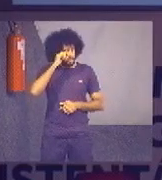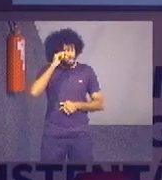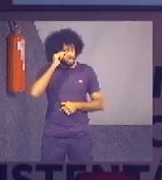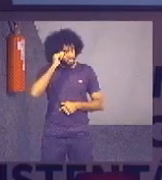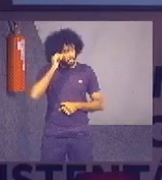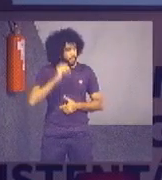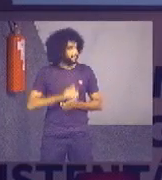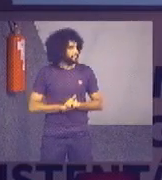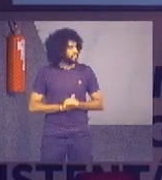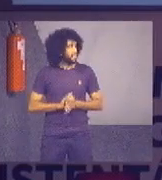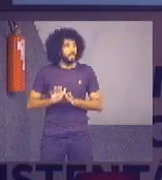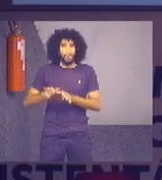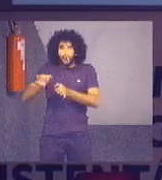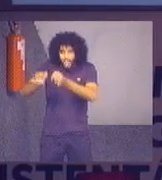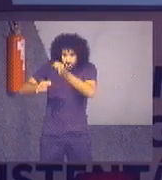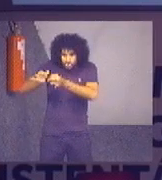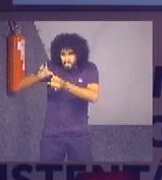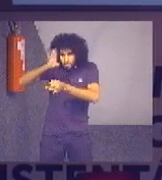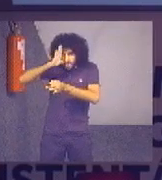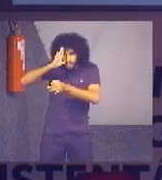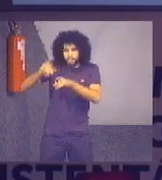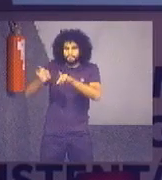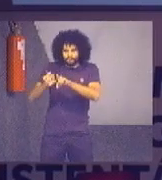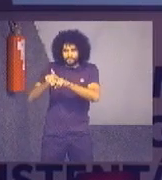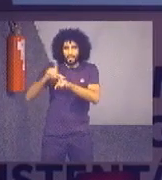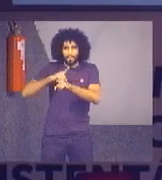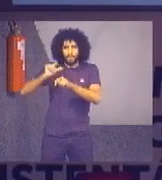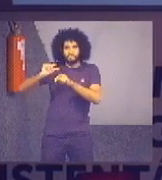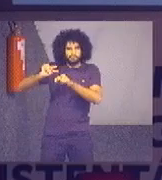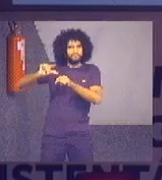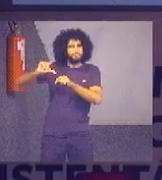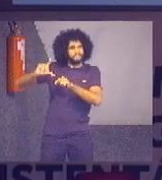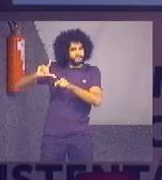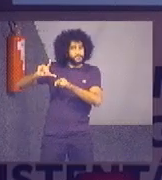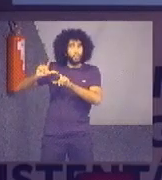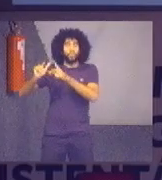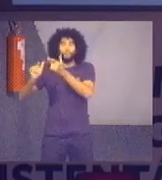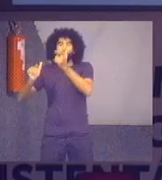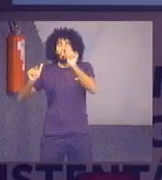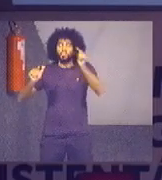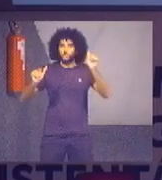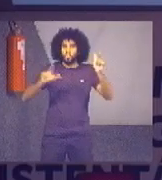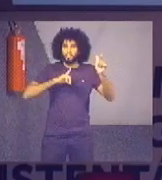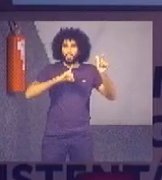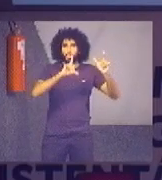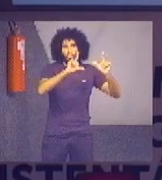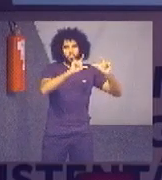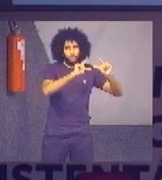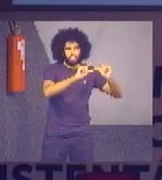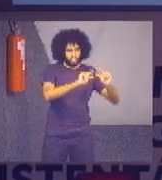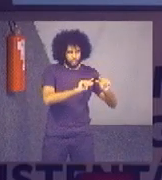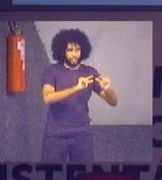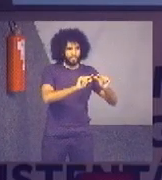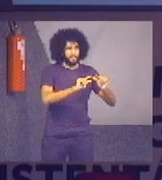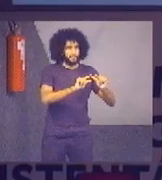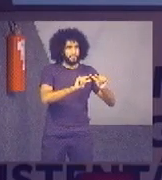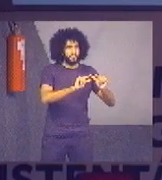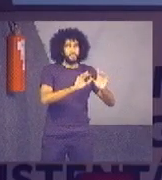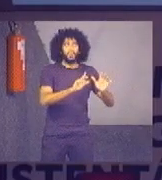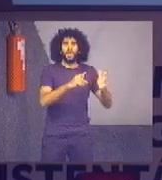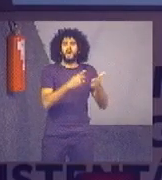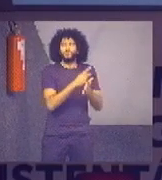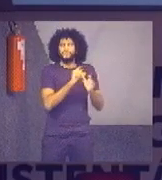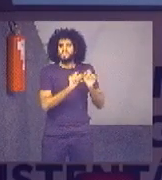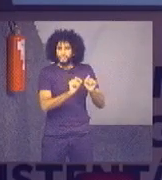Na justiça militar também, a gente tem um pequeno crescimento. Nos demais segmentos, a gente tem uma redução. O que acontece também é que os